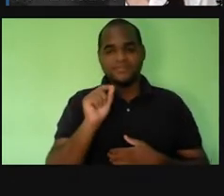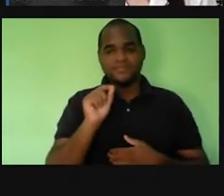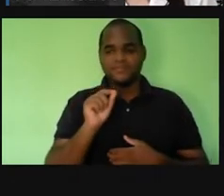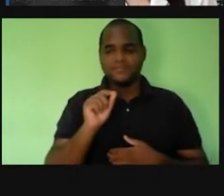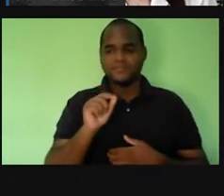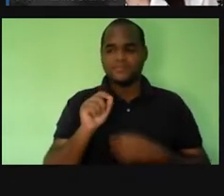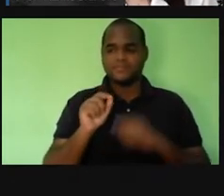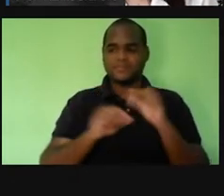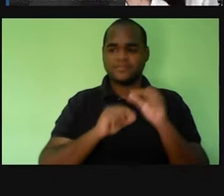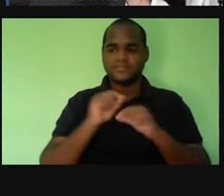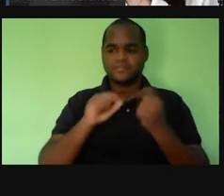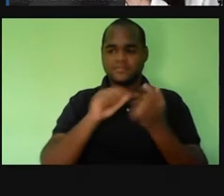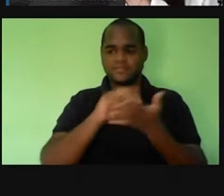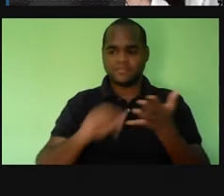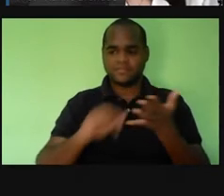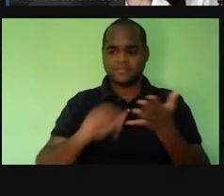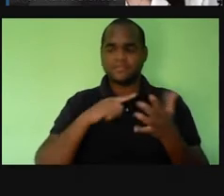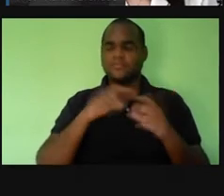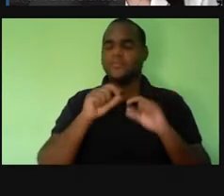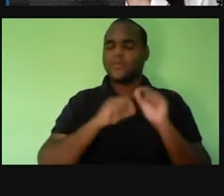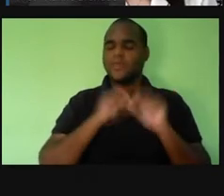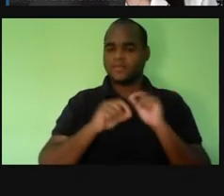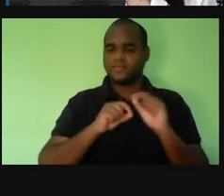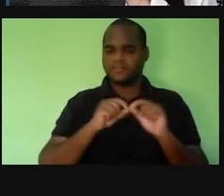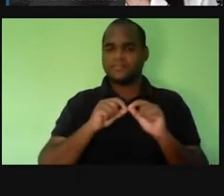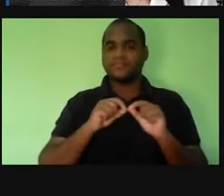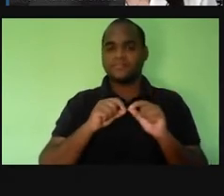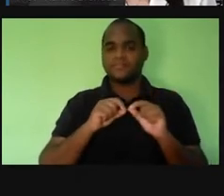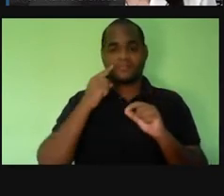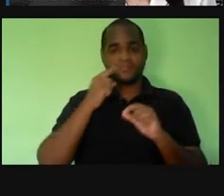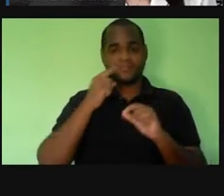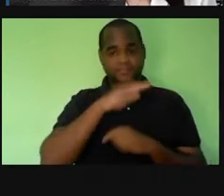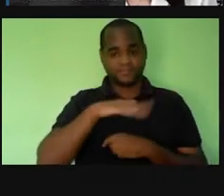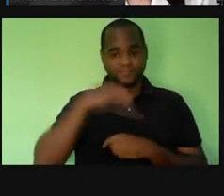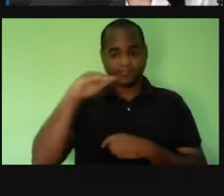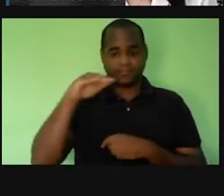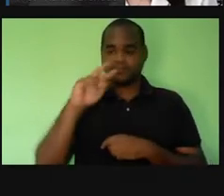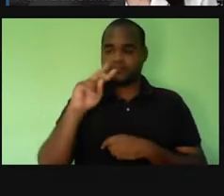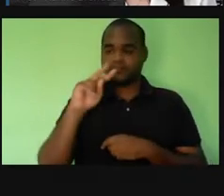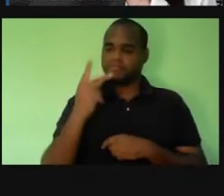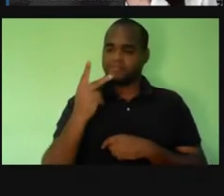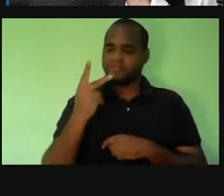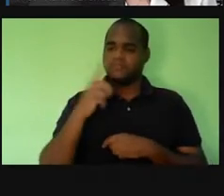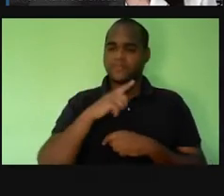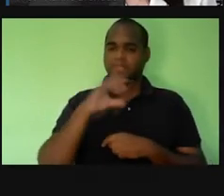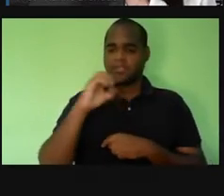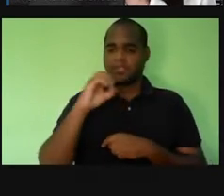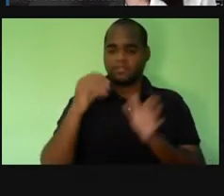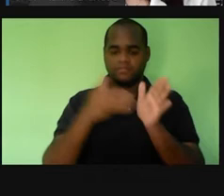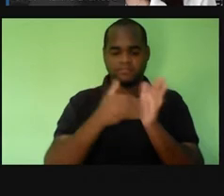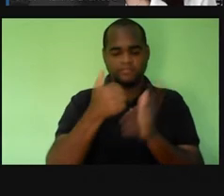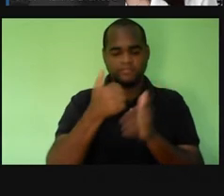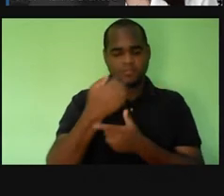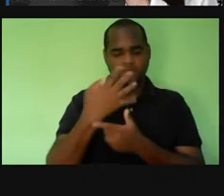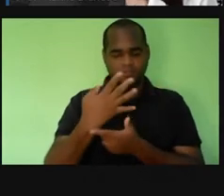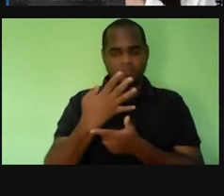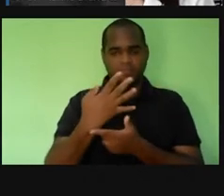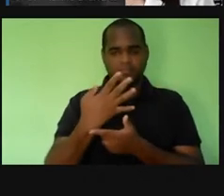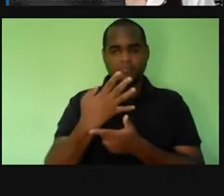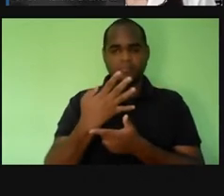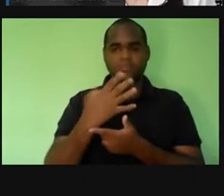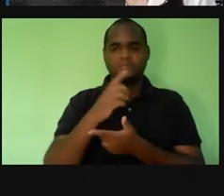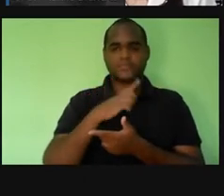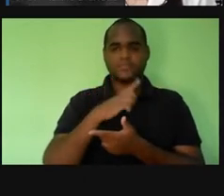algumas substâncias, tá? Então, aqui, ó, ele tem a escala do pH, que vai de 0 a 14, tá?